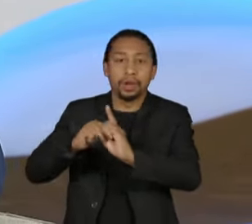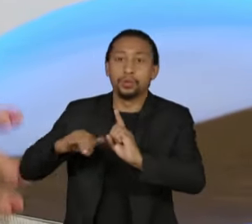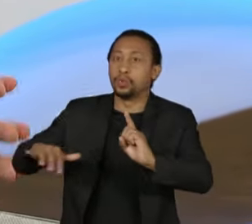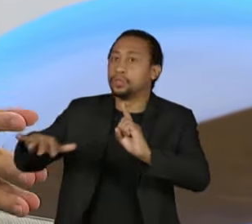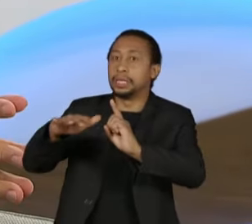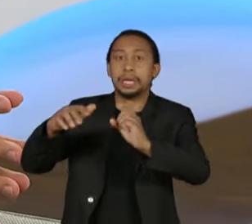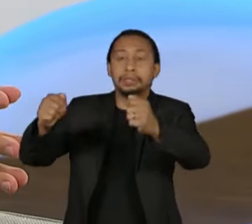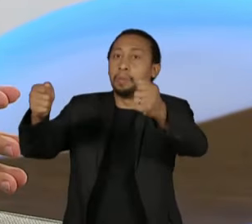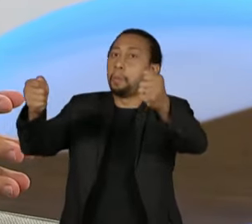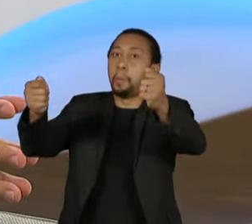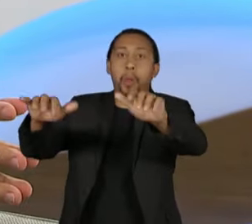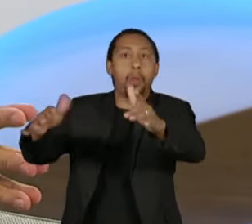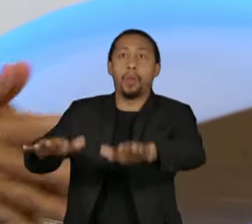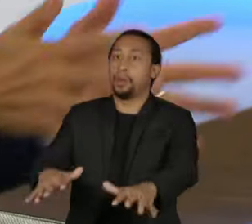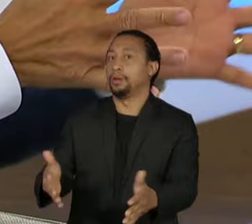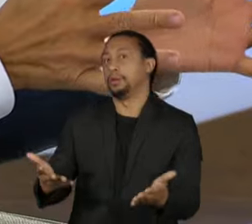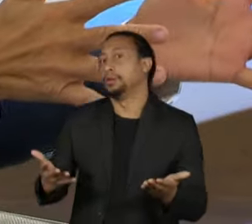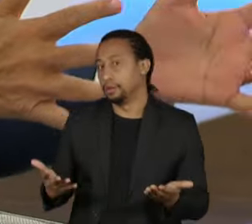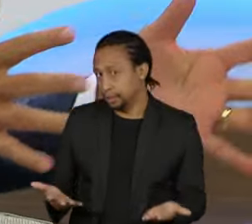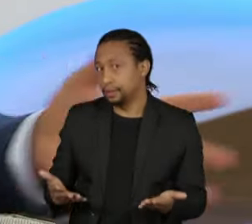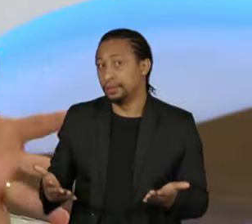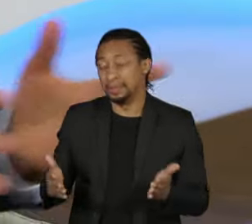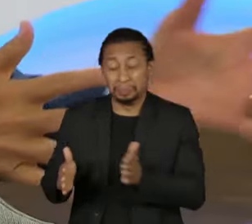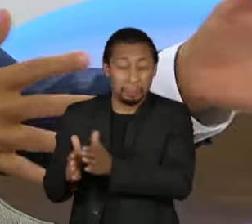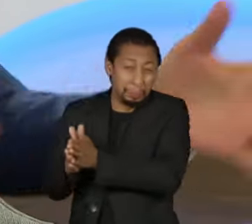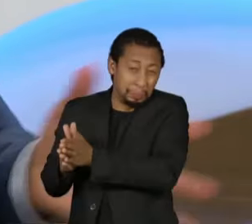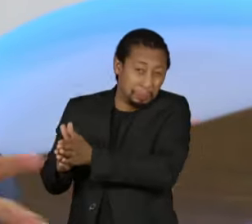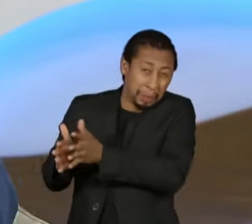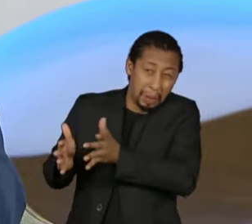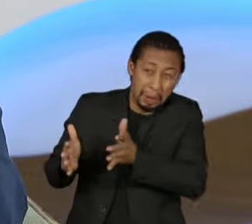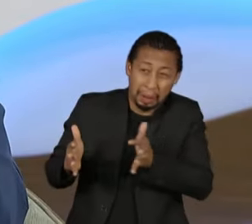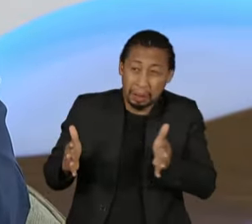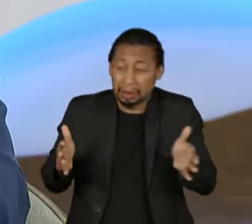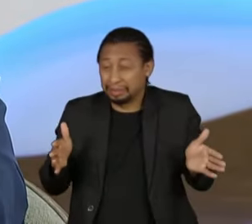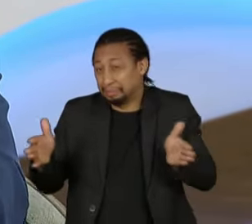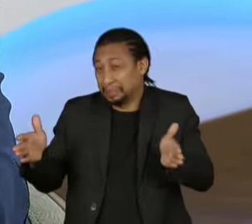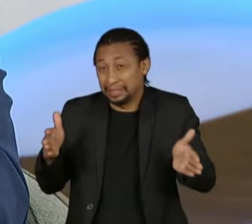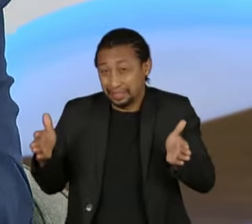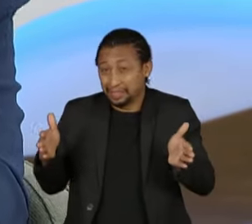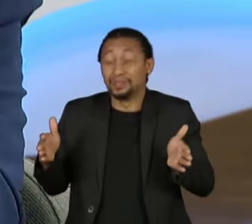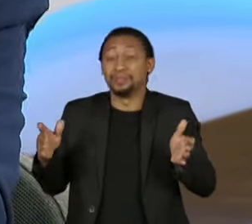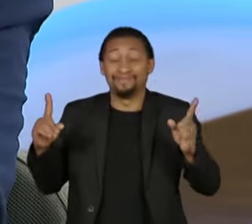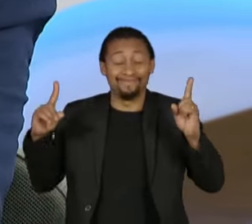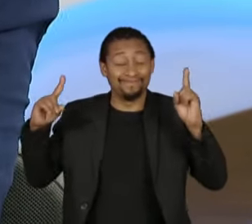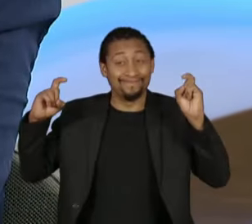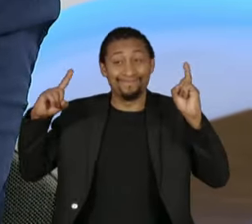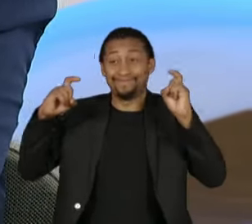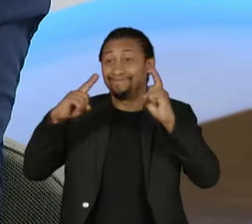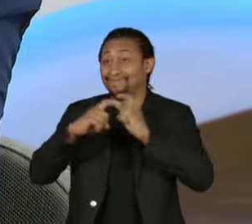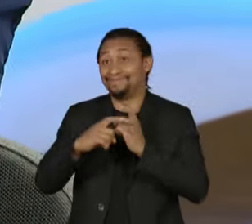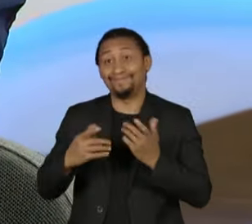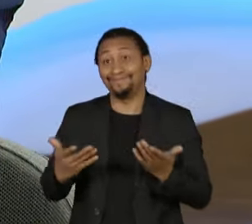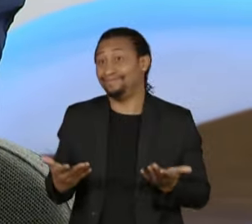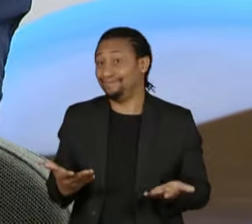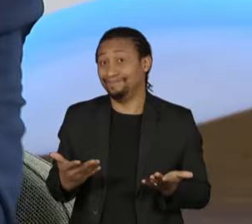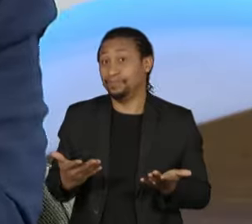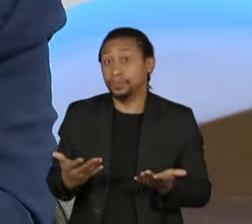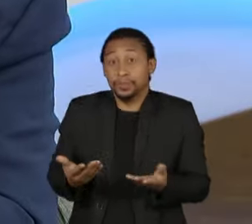Um medo muito grande. Nesse vácuo, nesse período que ficou sem